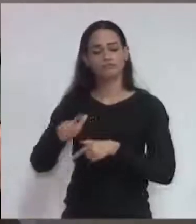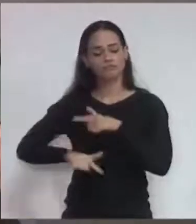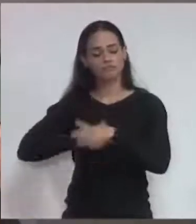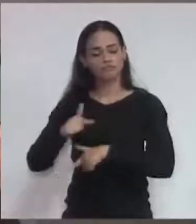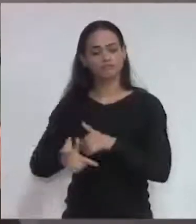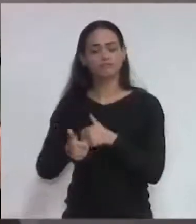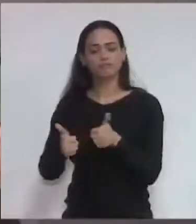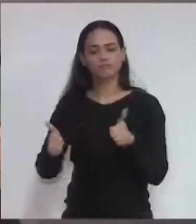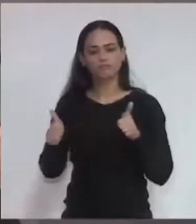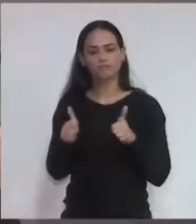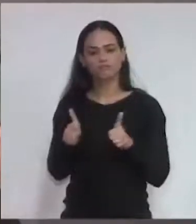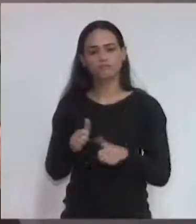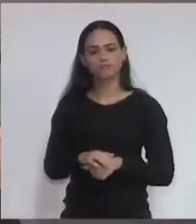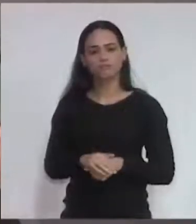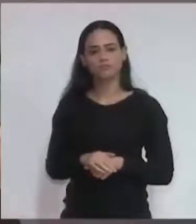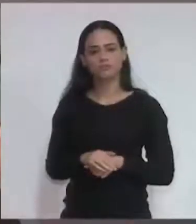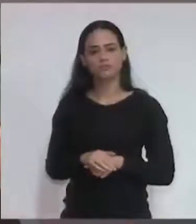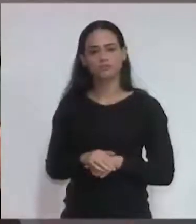nossa cidade.